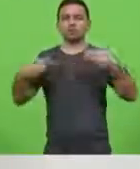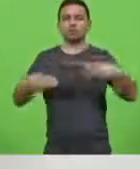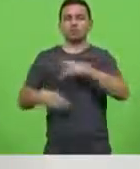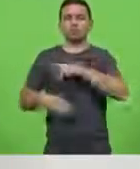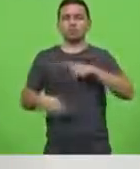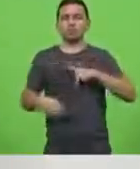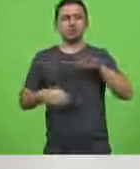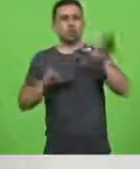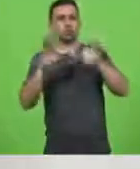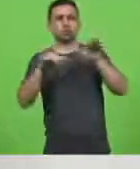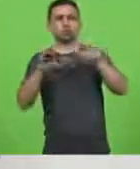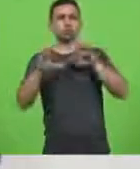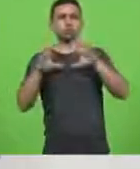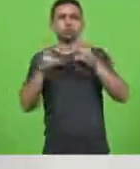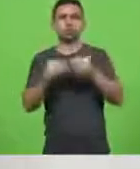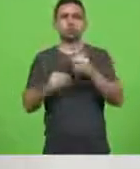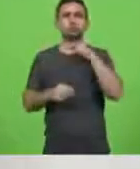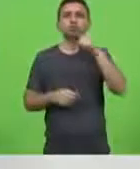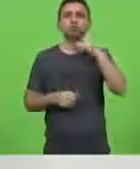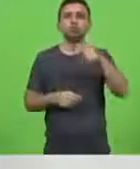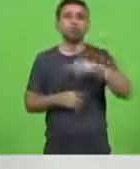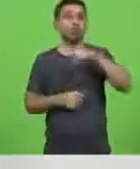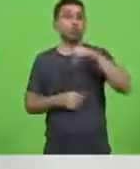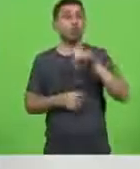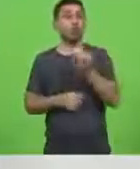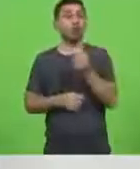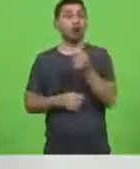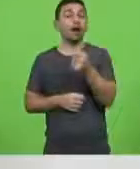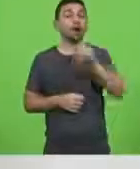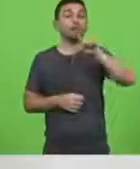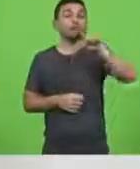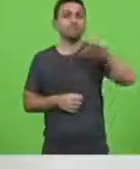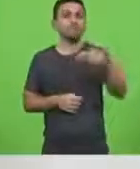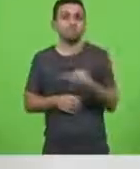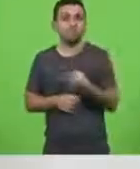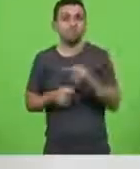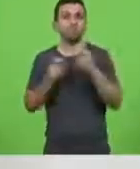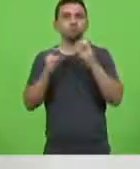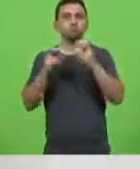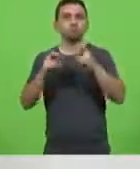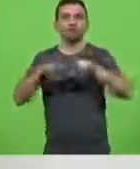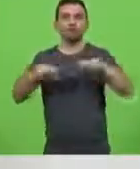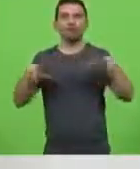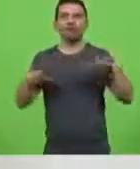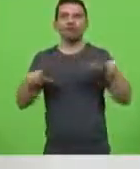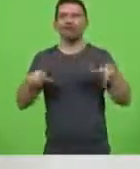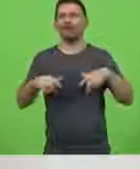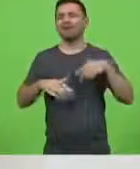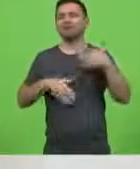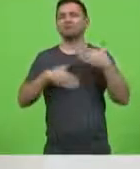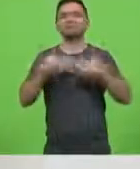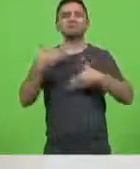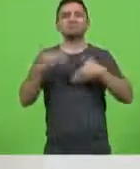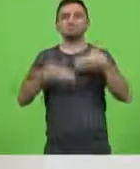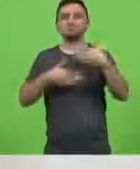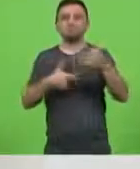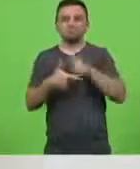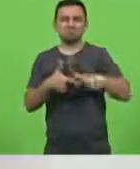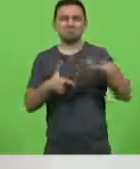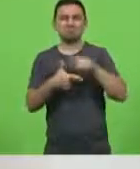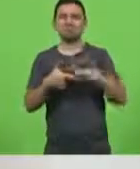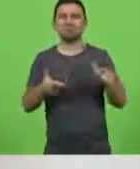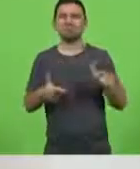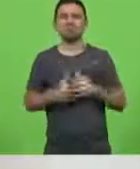intimar todo mundo porque são novecentas quase mil linhas o Ministério Público não consegue intimar todo mundo aí eles ficam operando de forma precária sim